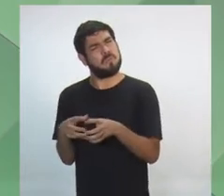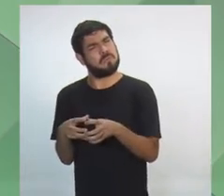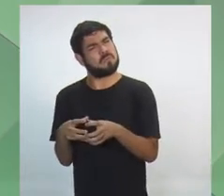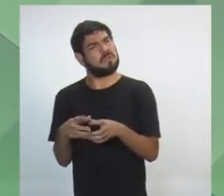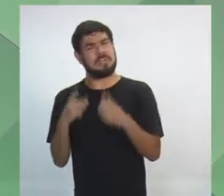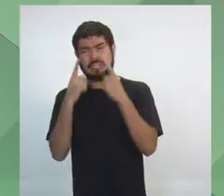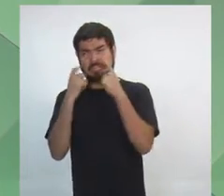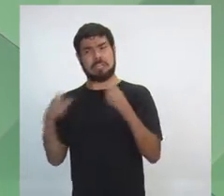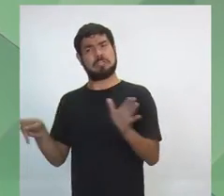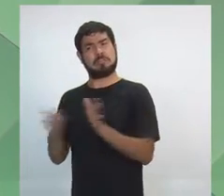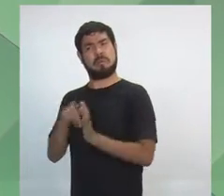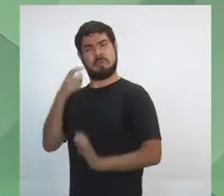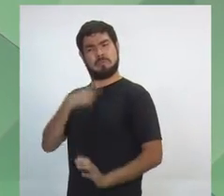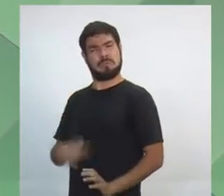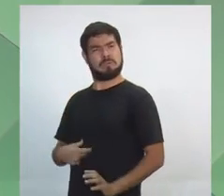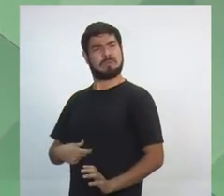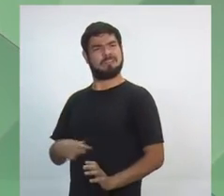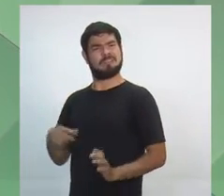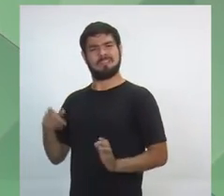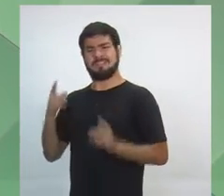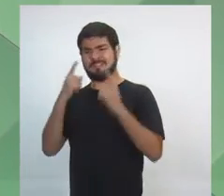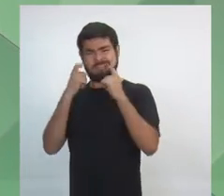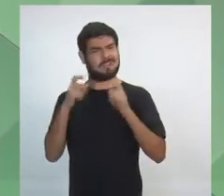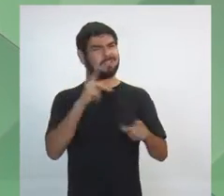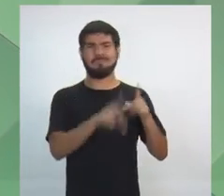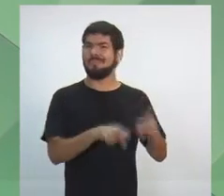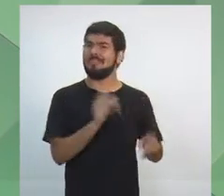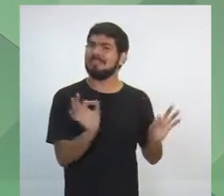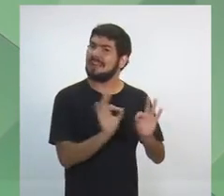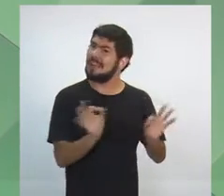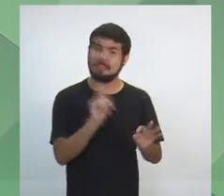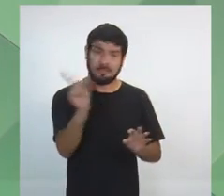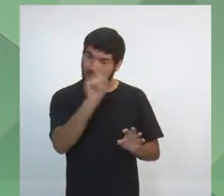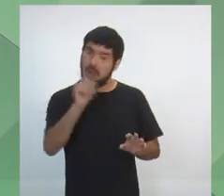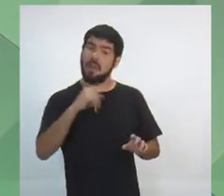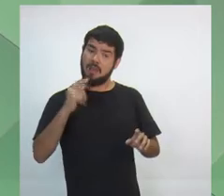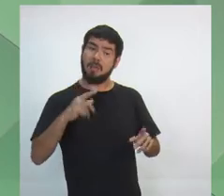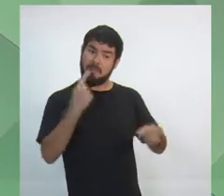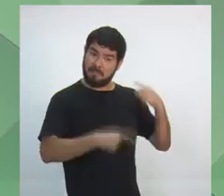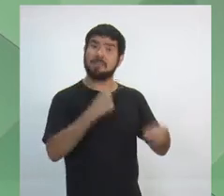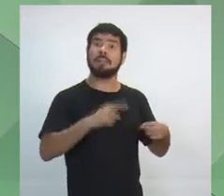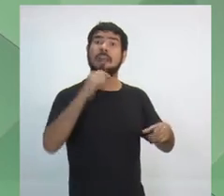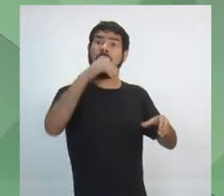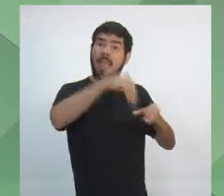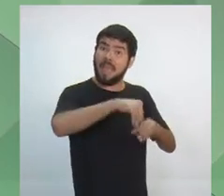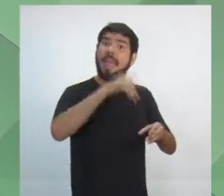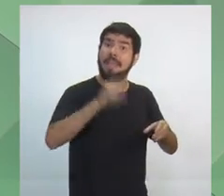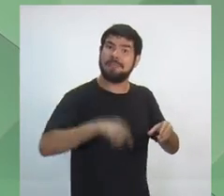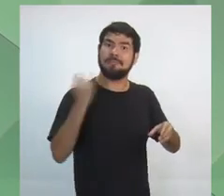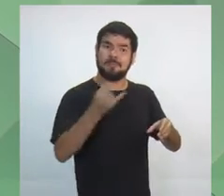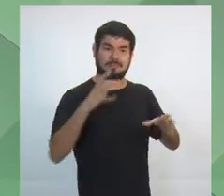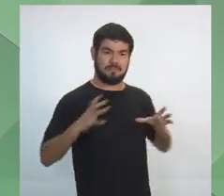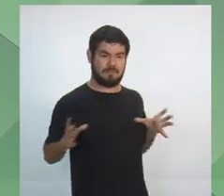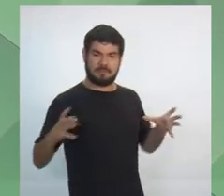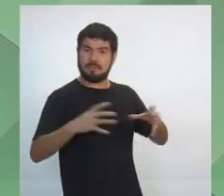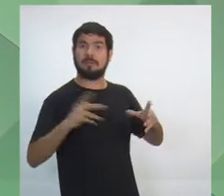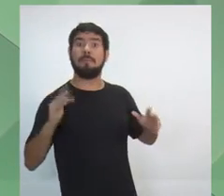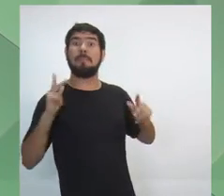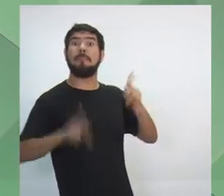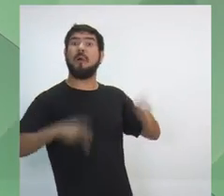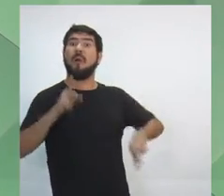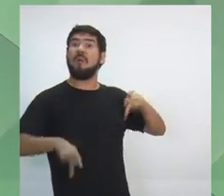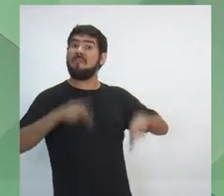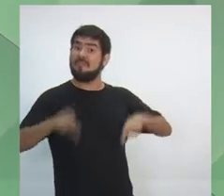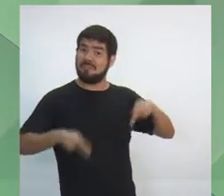interesses que não sejam os interesses do povo. Portanto, nós queremos, nessa campanha, deixar bem claro o que está em curso no Brasil.